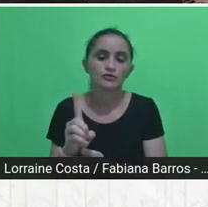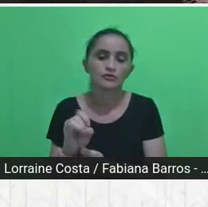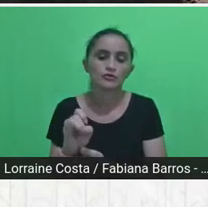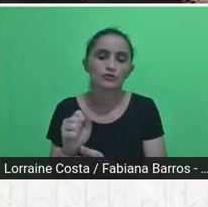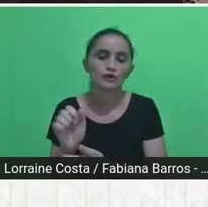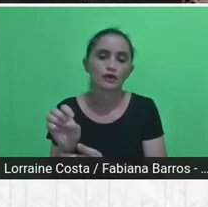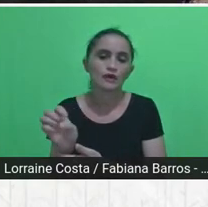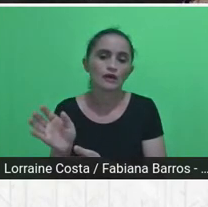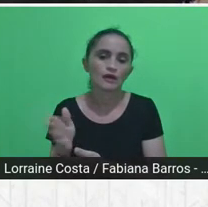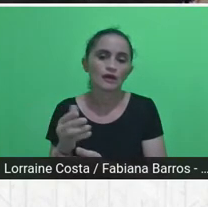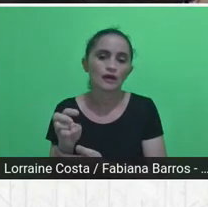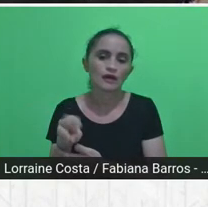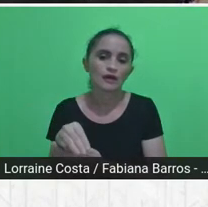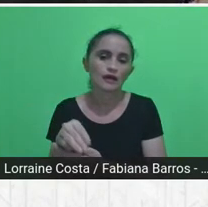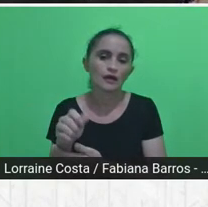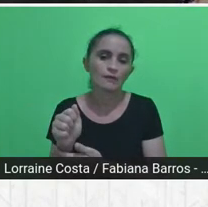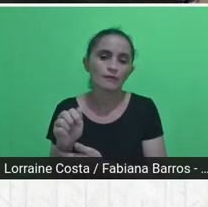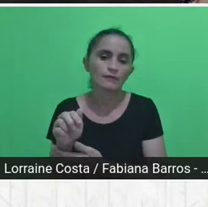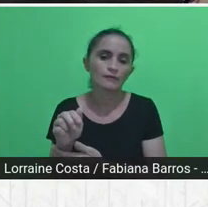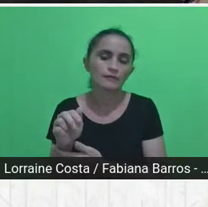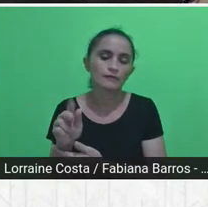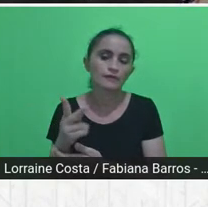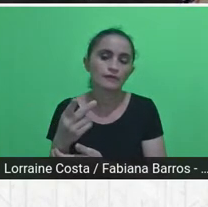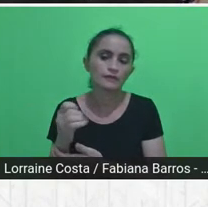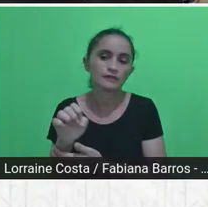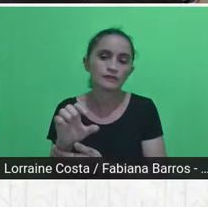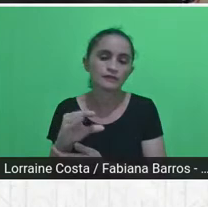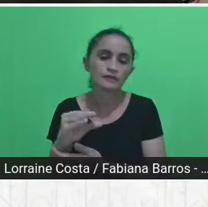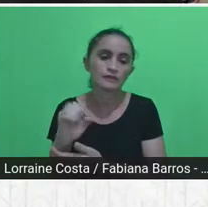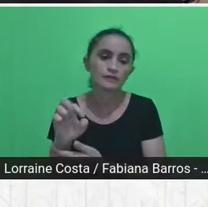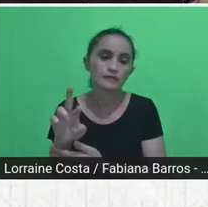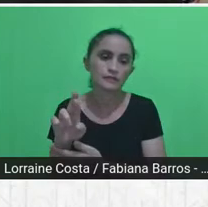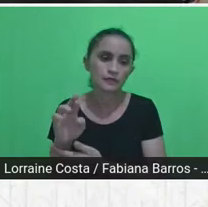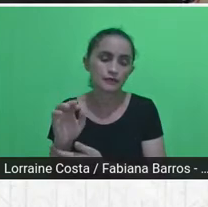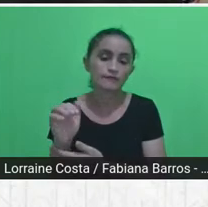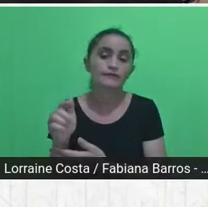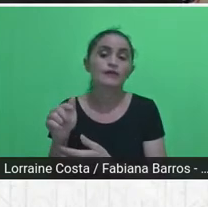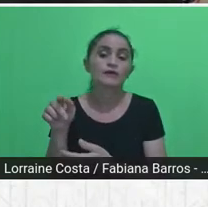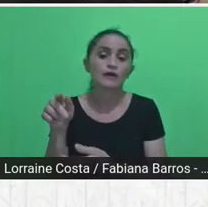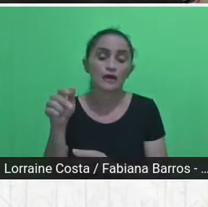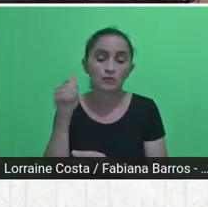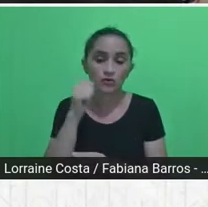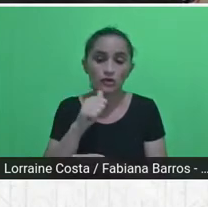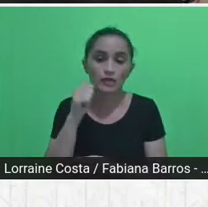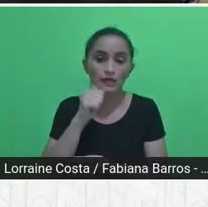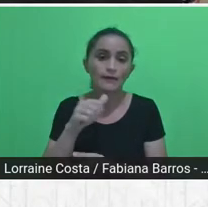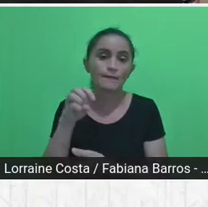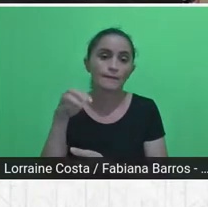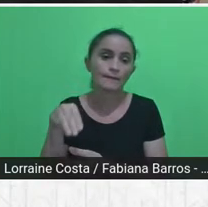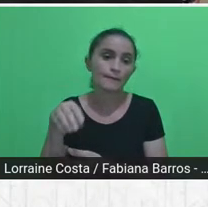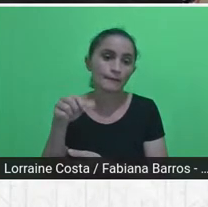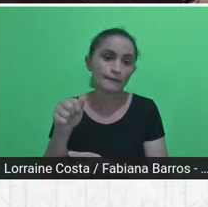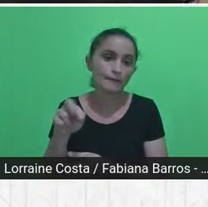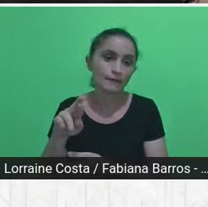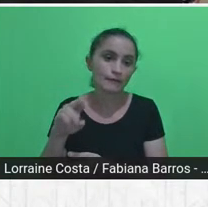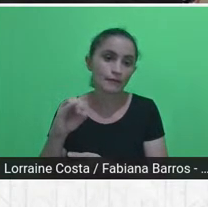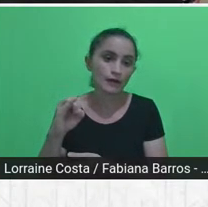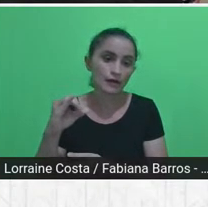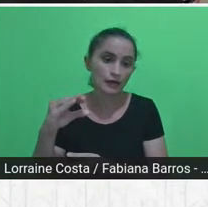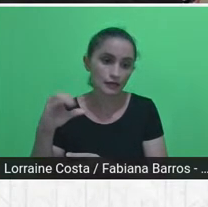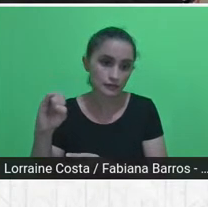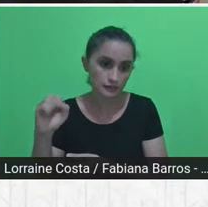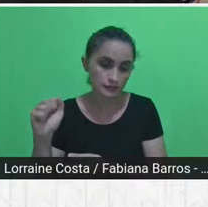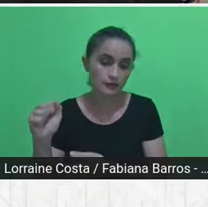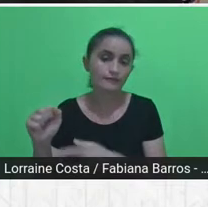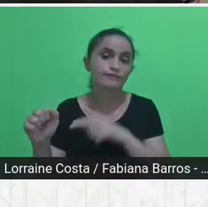intervalo o que ocorreu? A prefeita Márcia Lucena, a gestão foi interrompida,